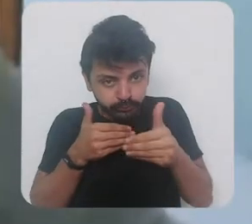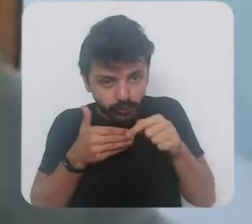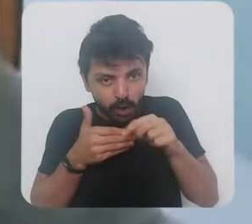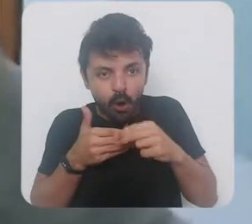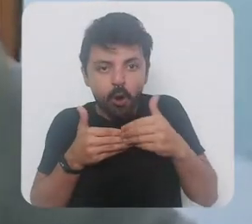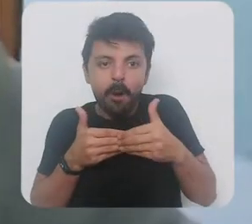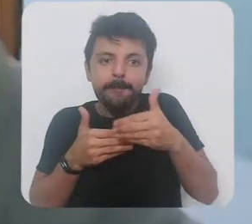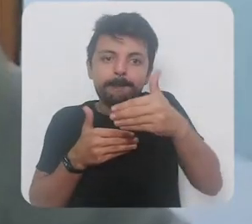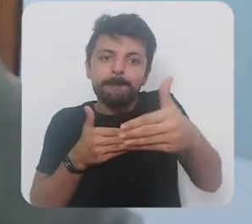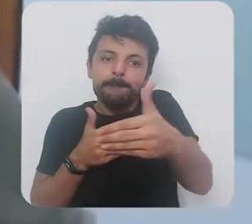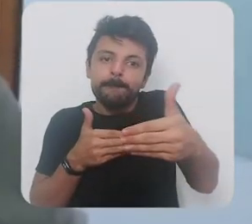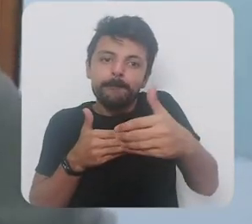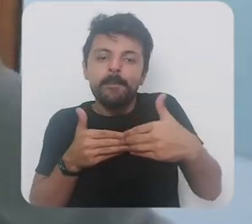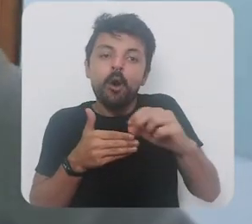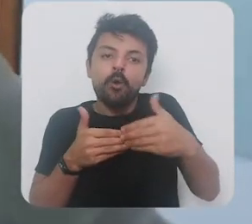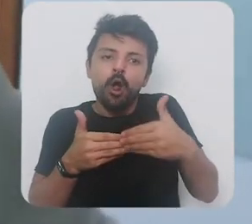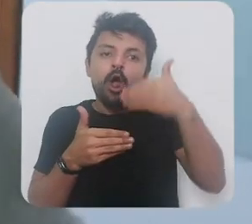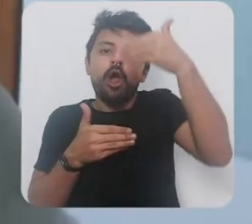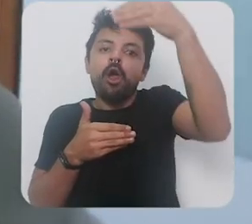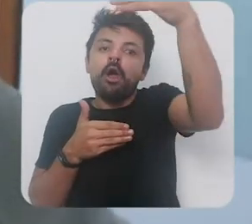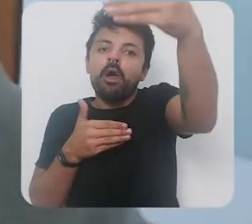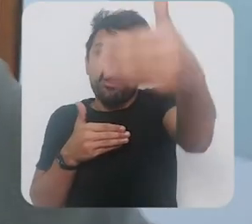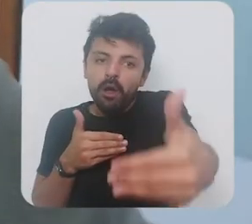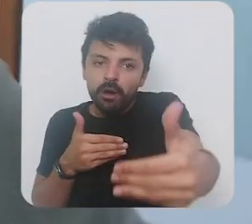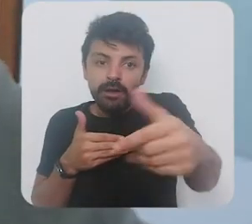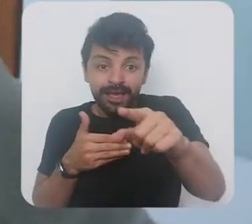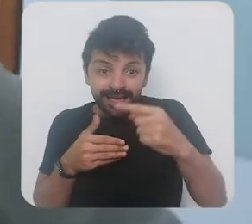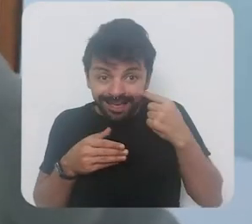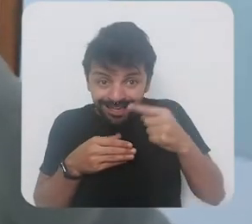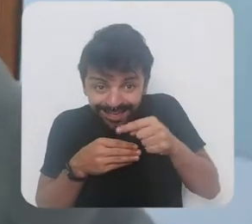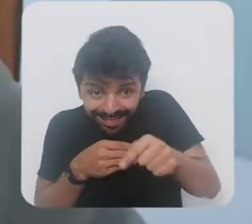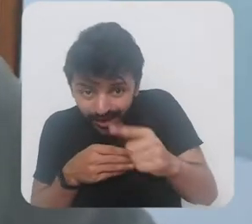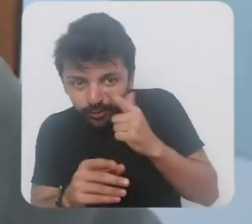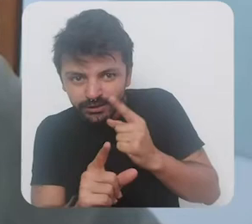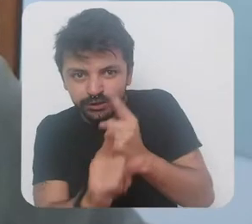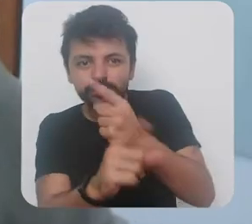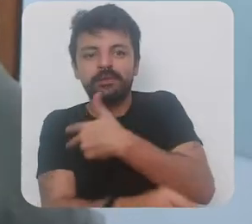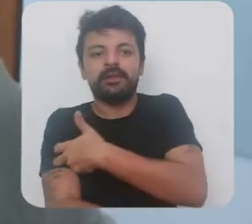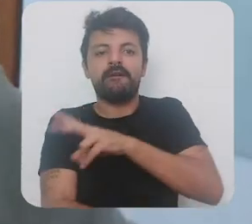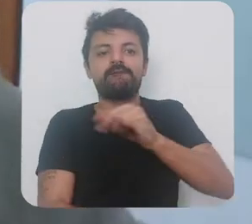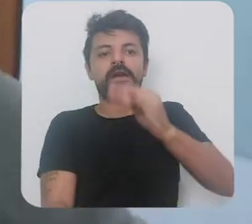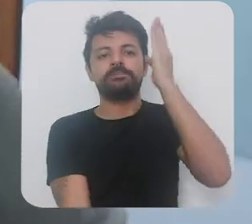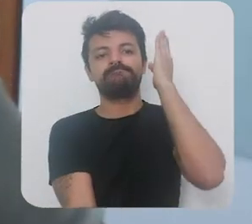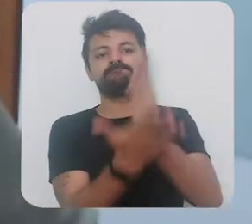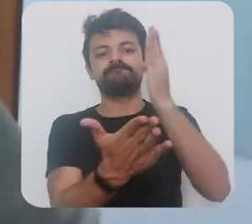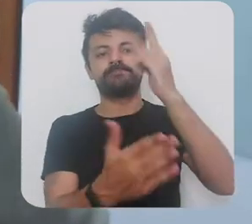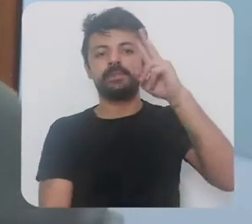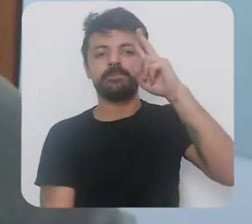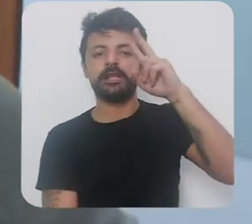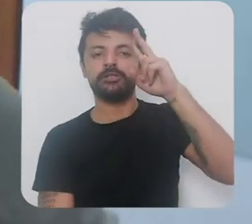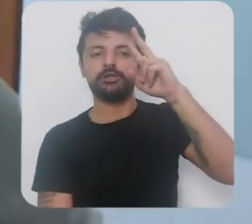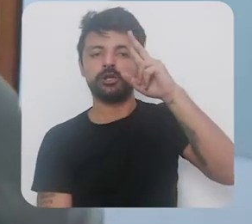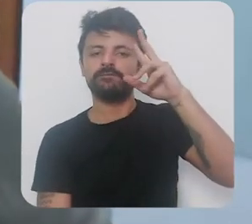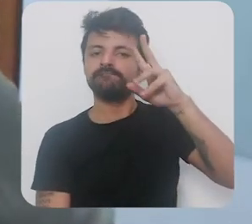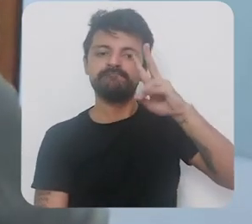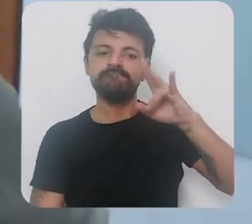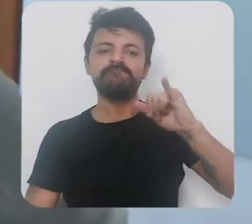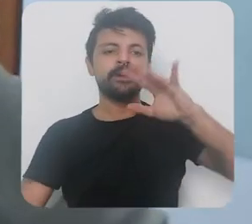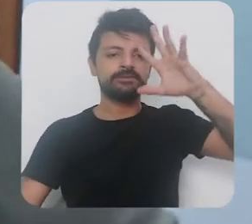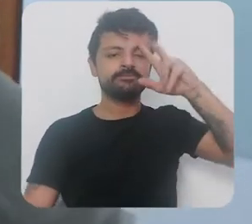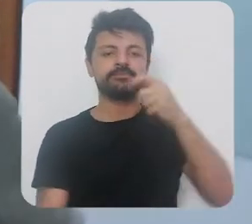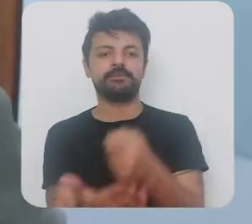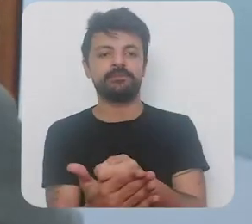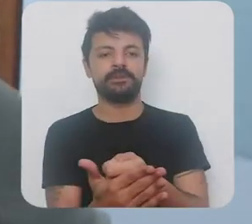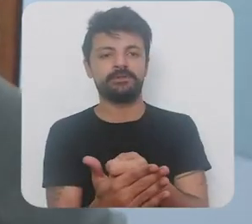no curto ou médio ou longo prazo vai ser o determinante da história nesse momento tá